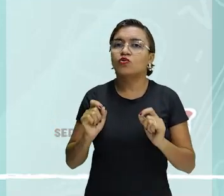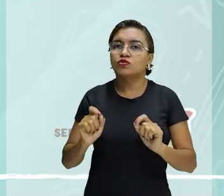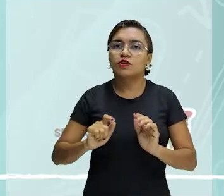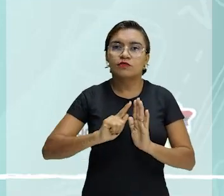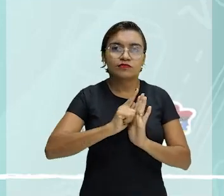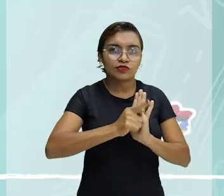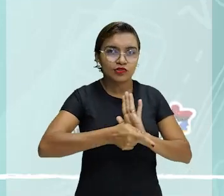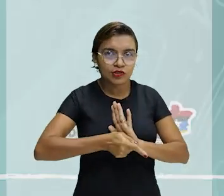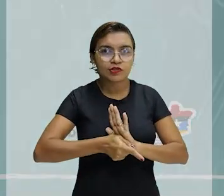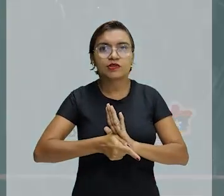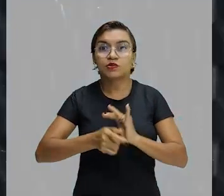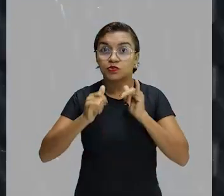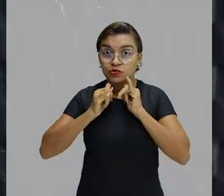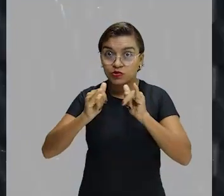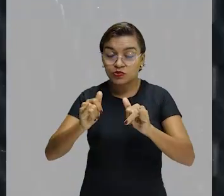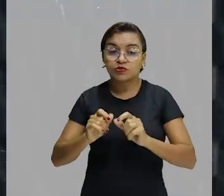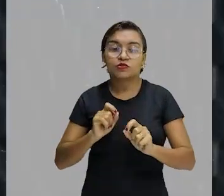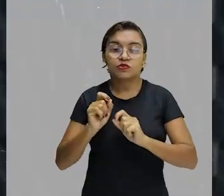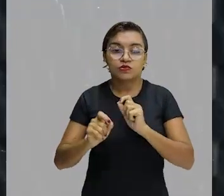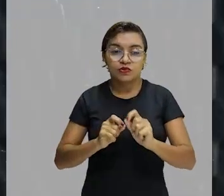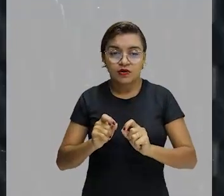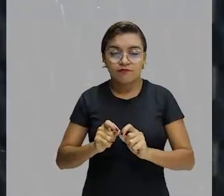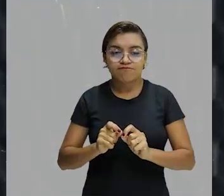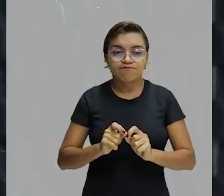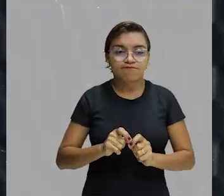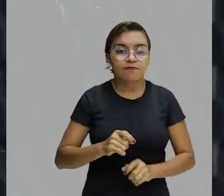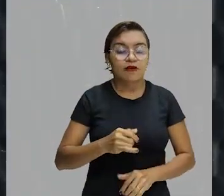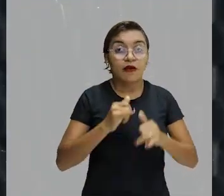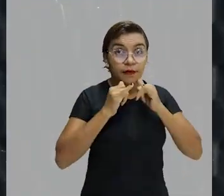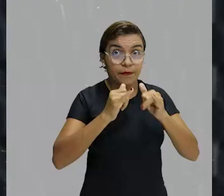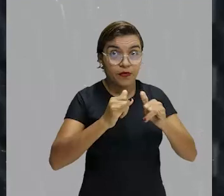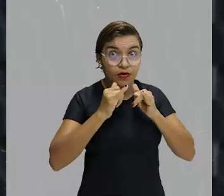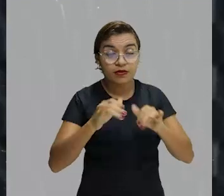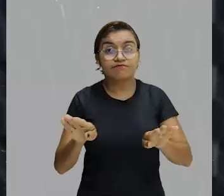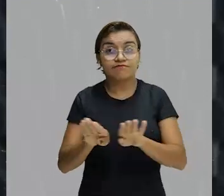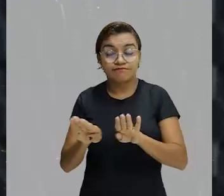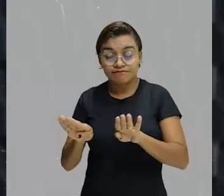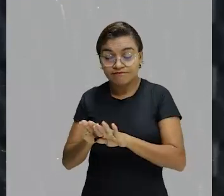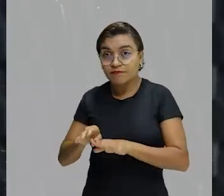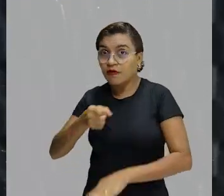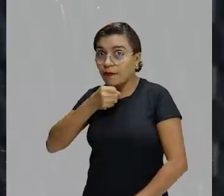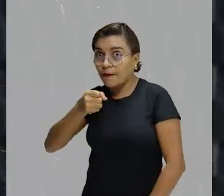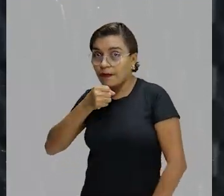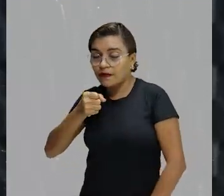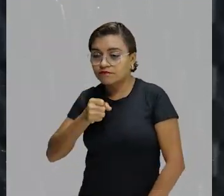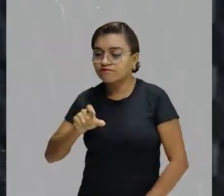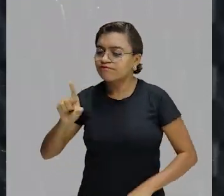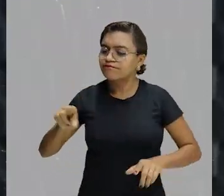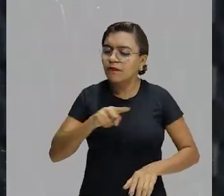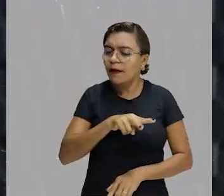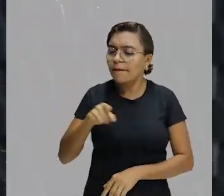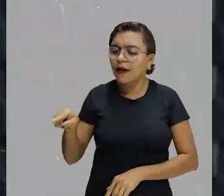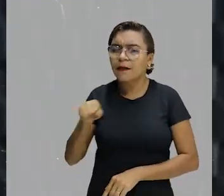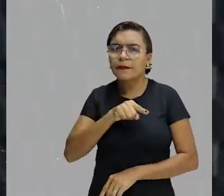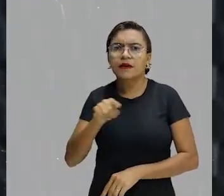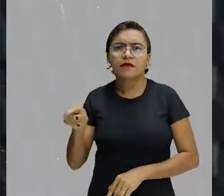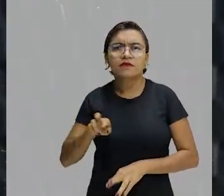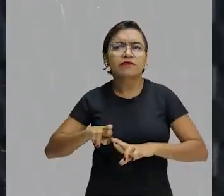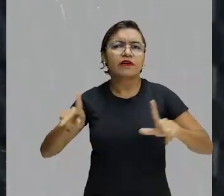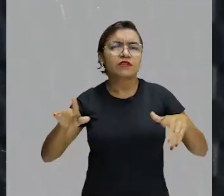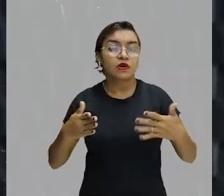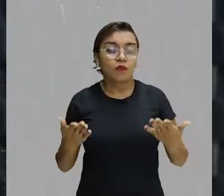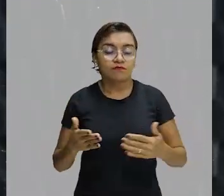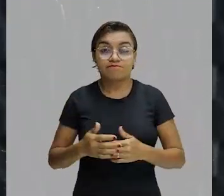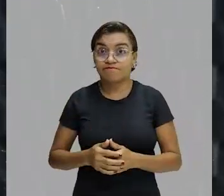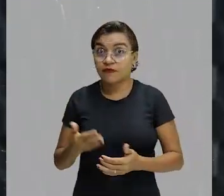Faremos a diferença entre reportagem e notícia. E vamos ver também um pouquinho sobre os defeitos do texto. Porque na